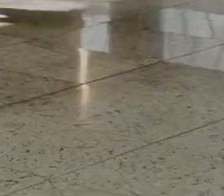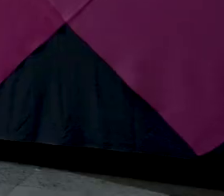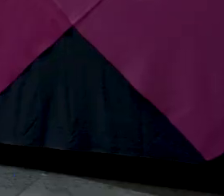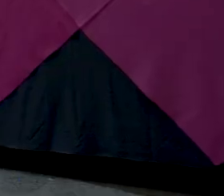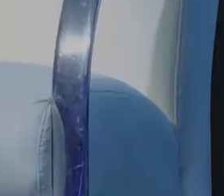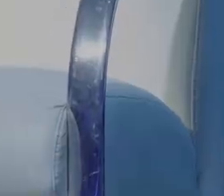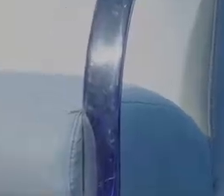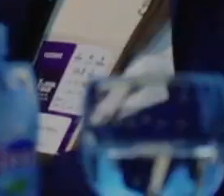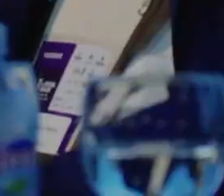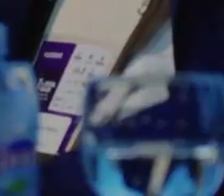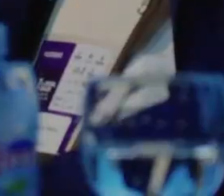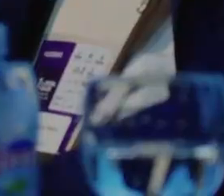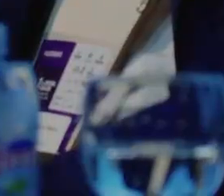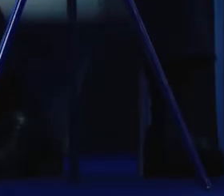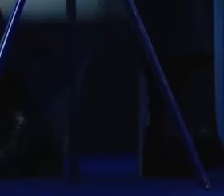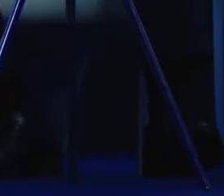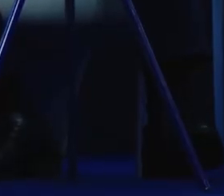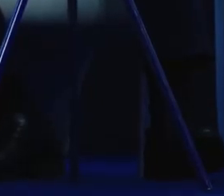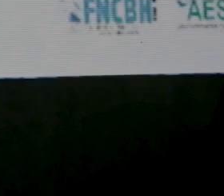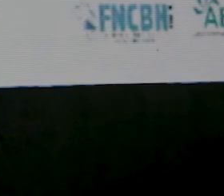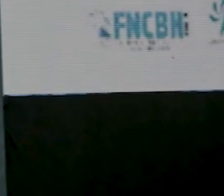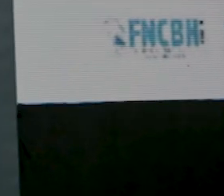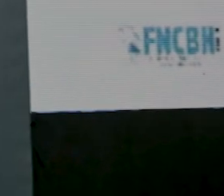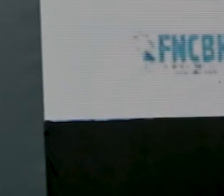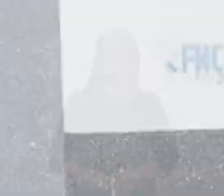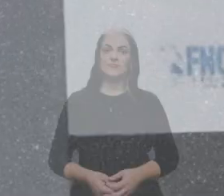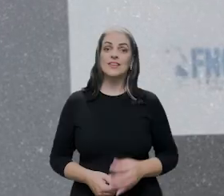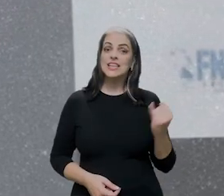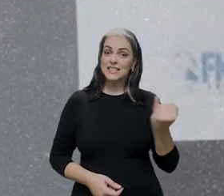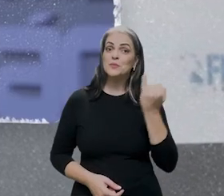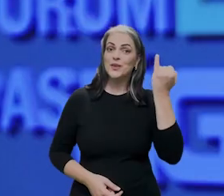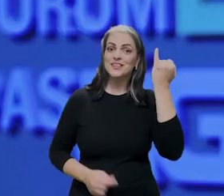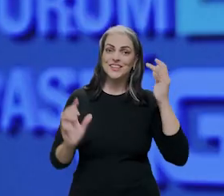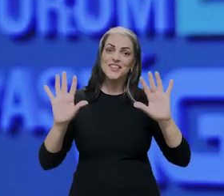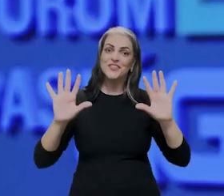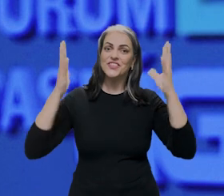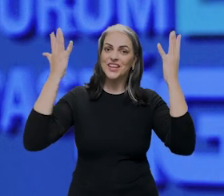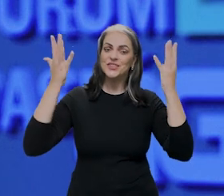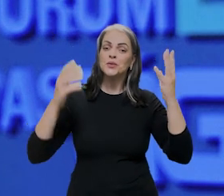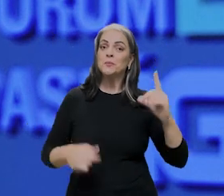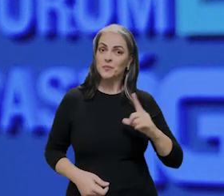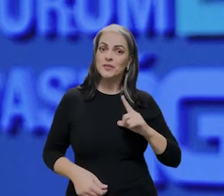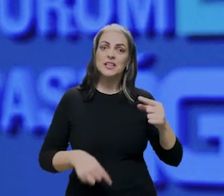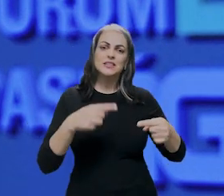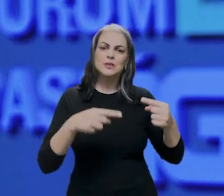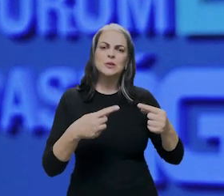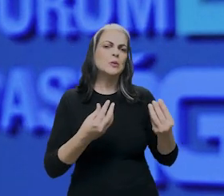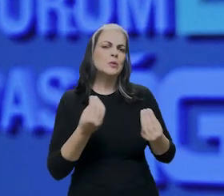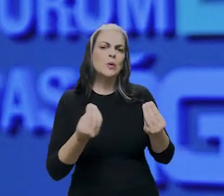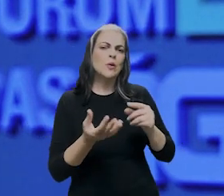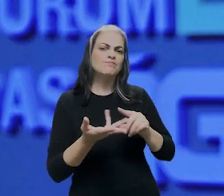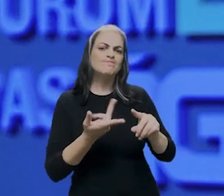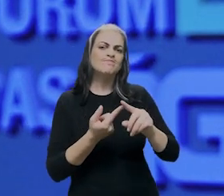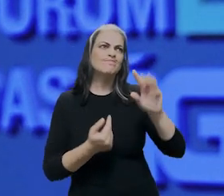É um evento importantíssimo, onde está sendo discutido, primeiro,